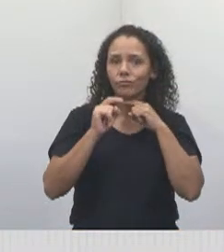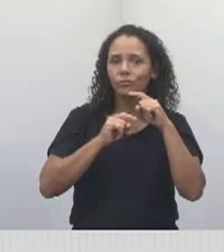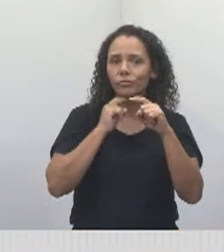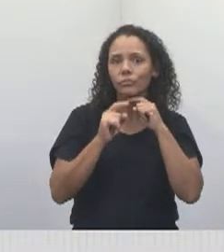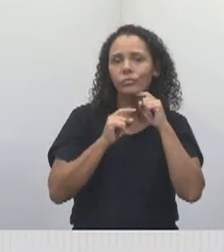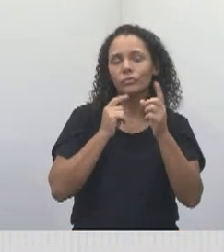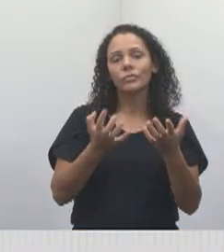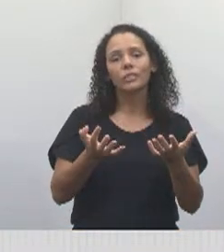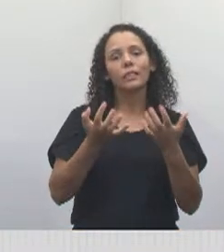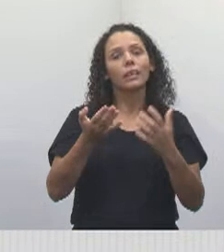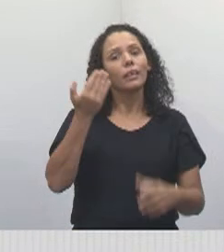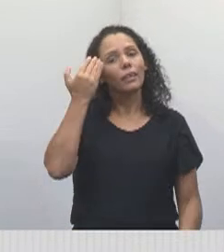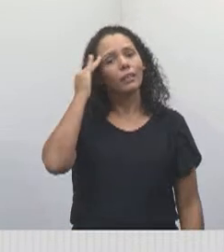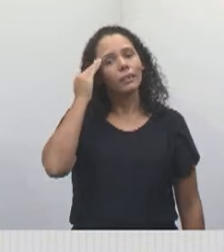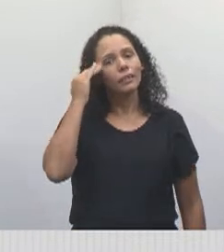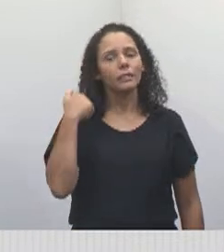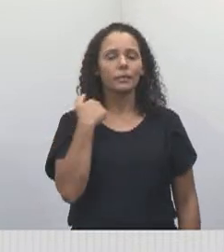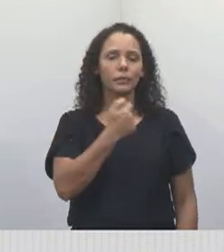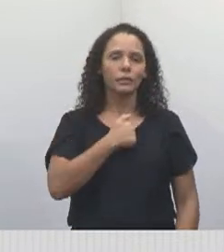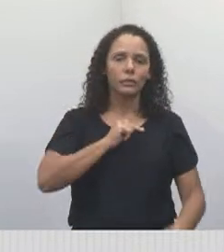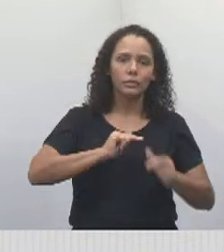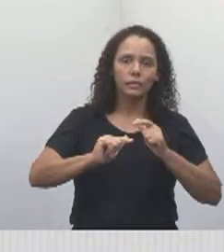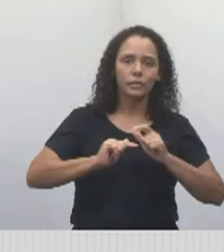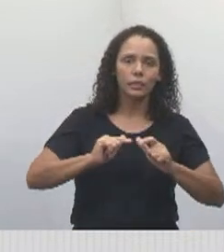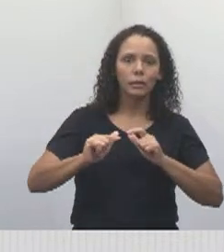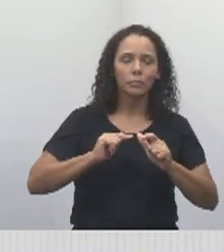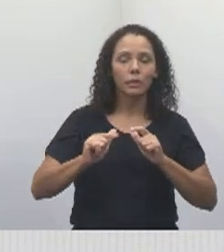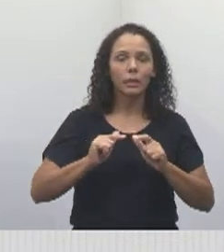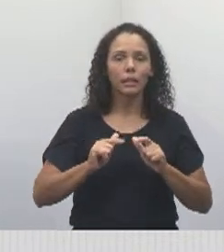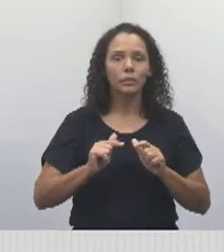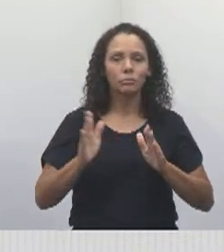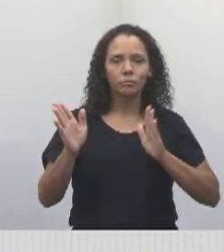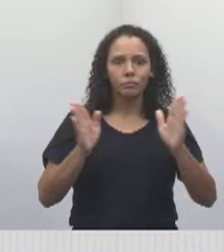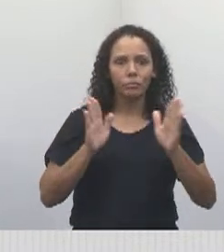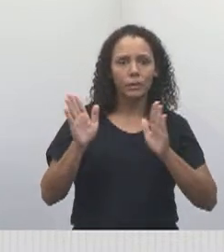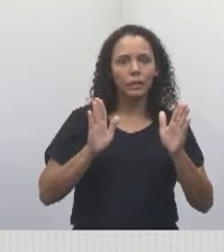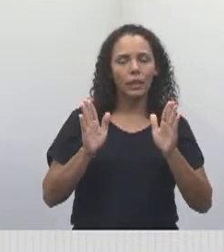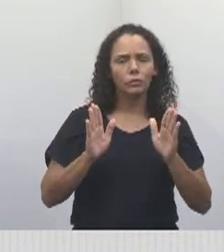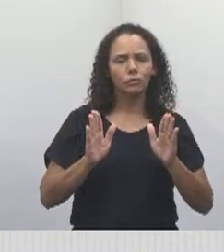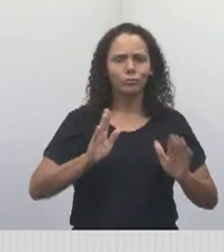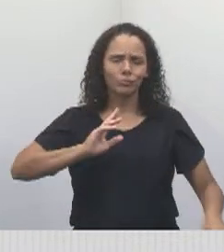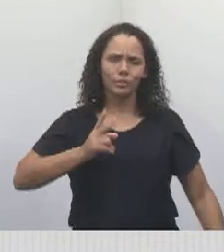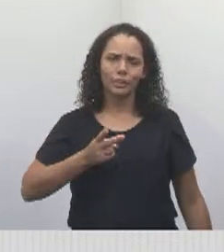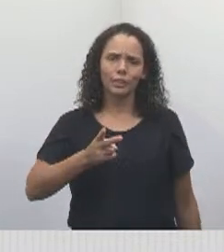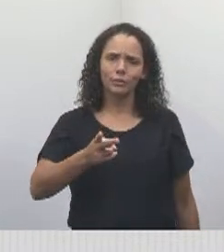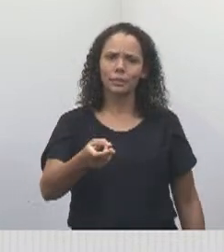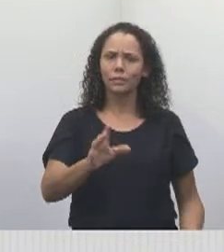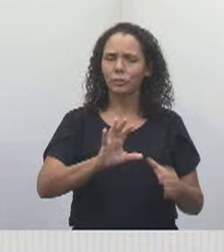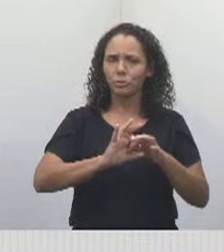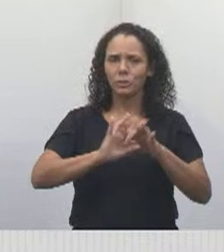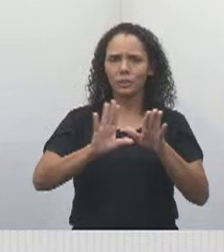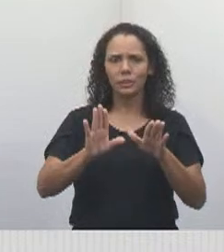quiser saber um pouquinho sobre o nosso trabalho, sobre o nosso mandato, eu estarei sempre à disposição.